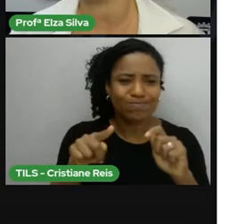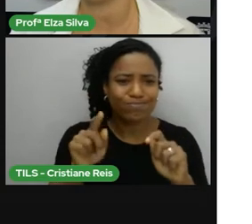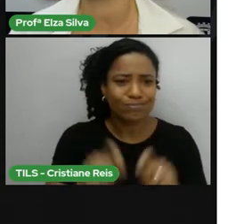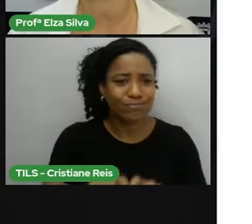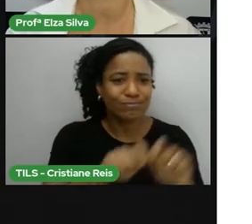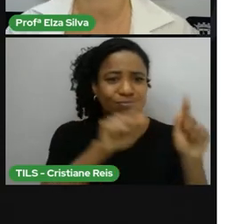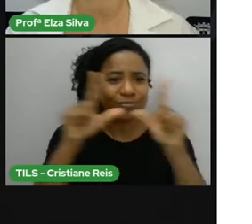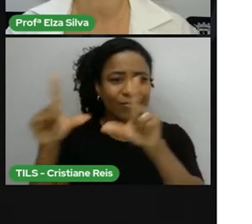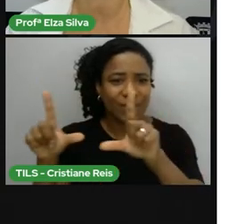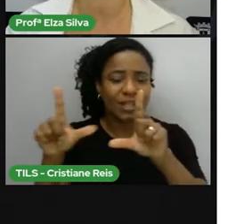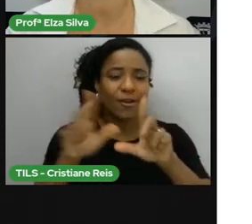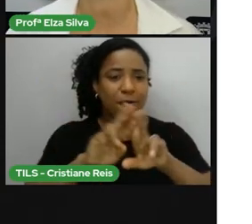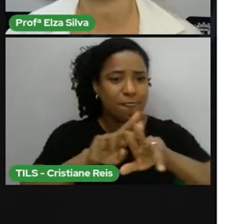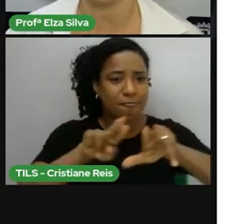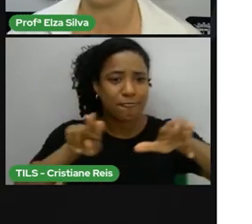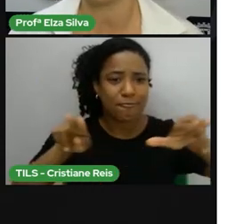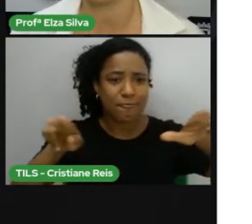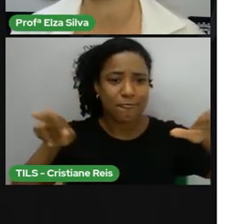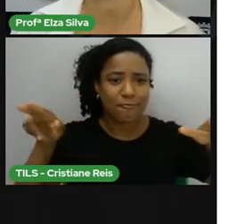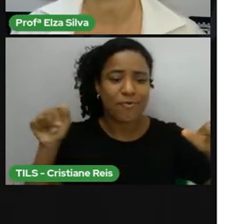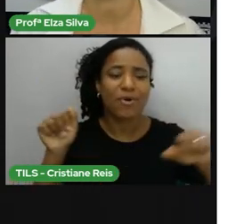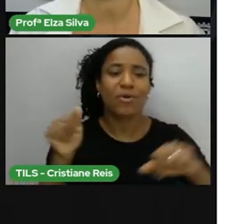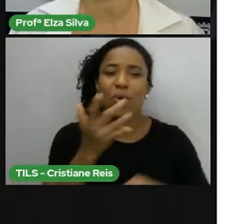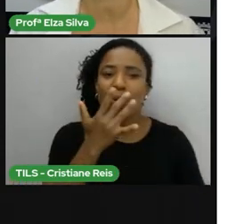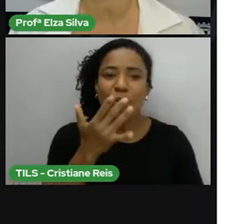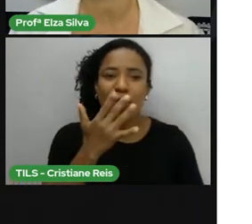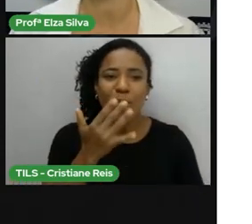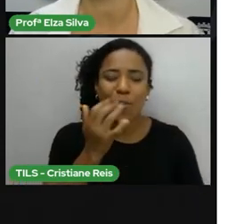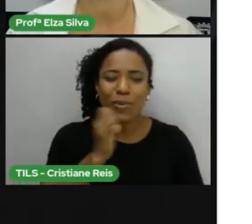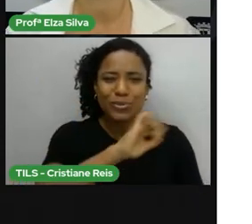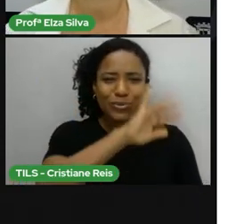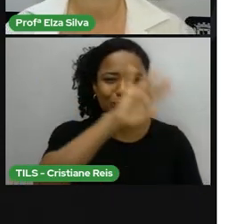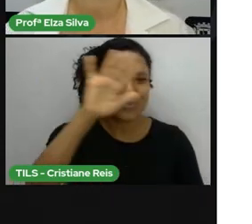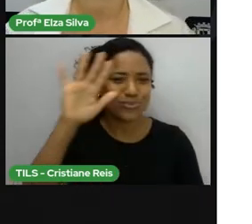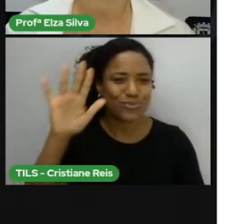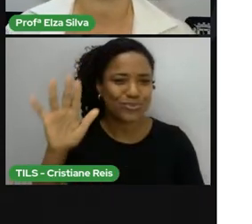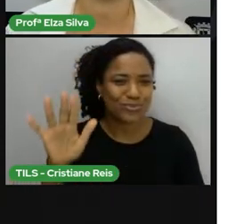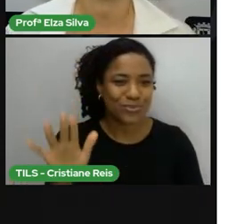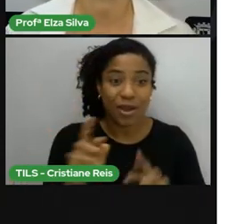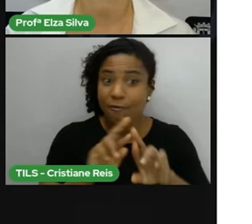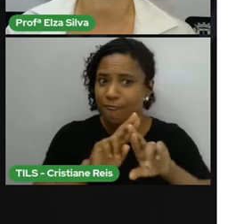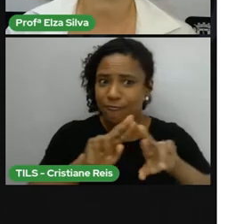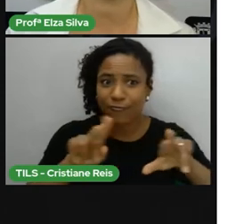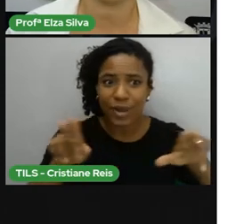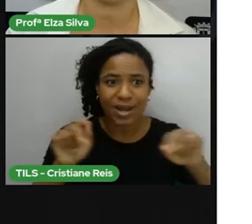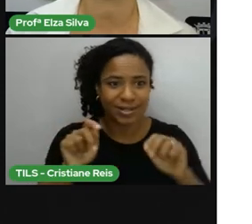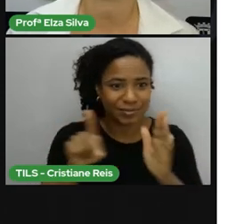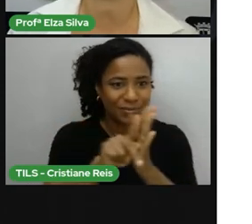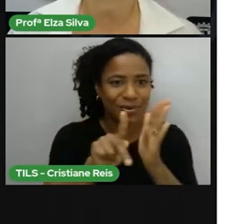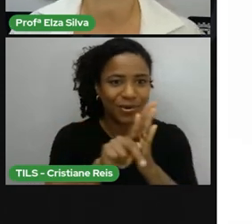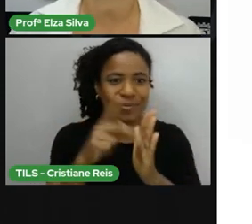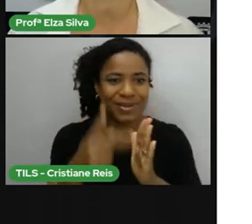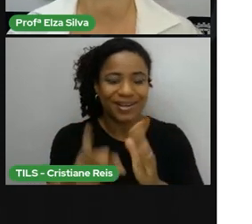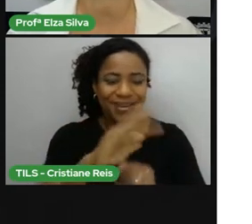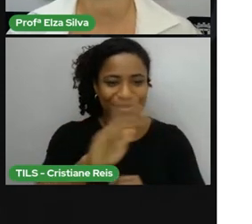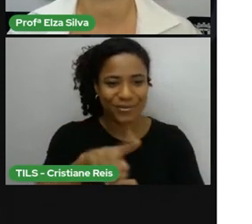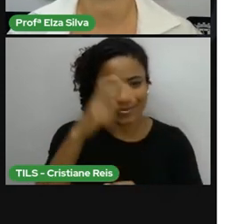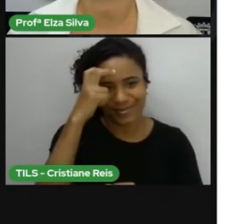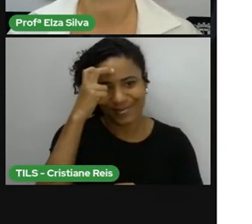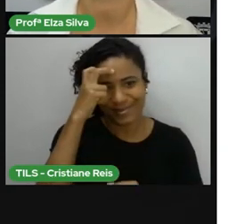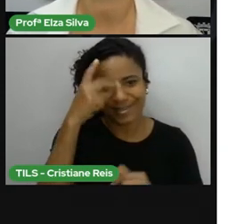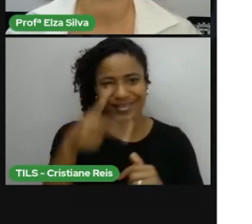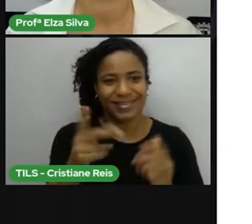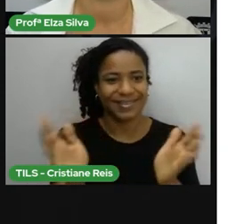Musical Um verdadeiro Um arco-íris A partir De elementos Que fazem parte Da cultura Deste